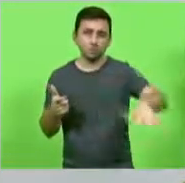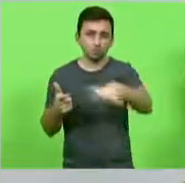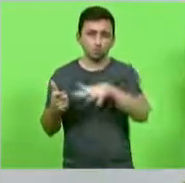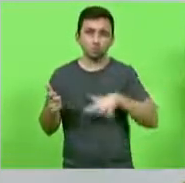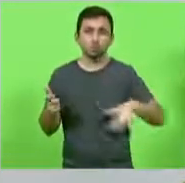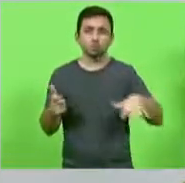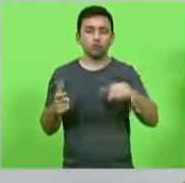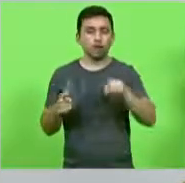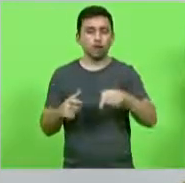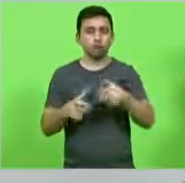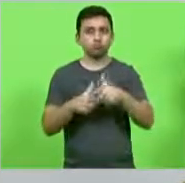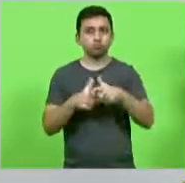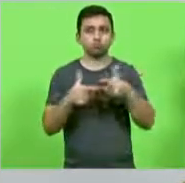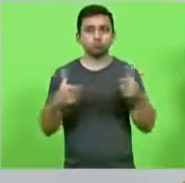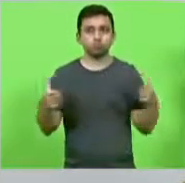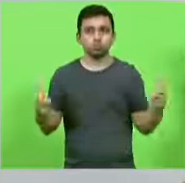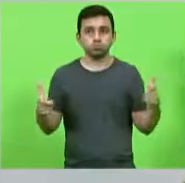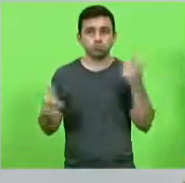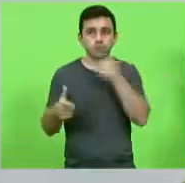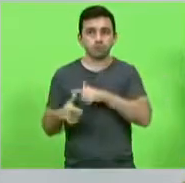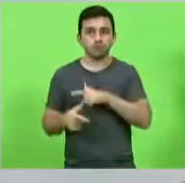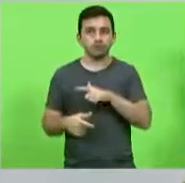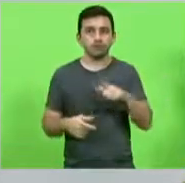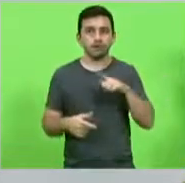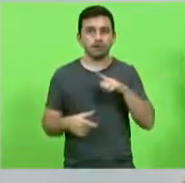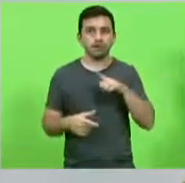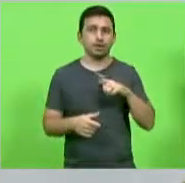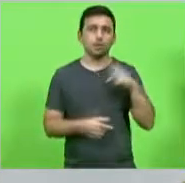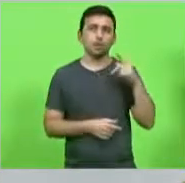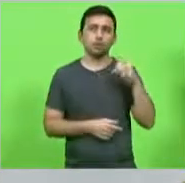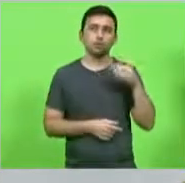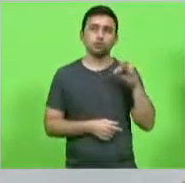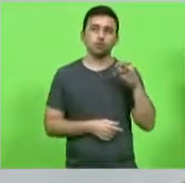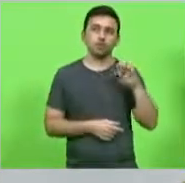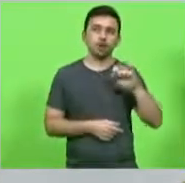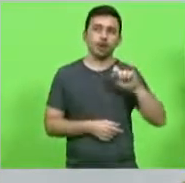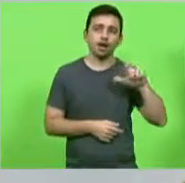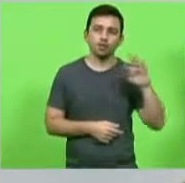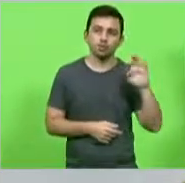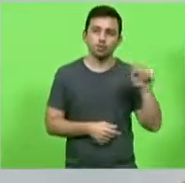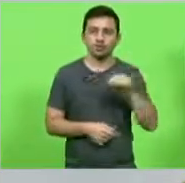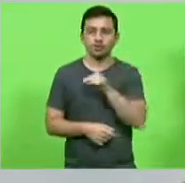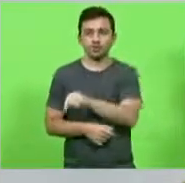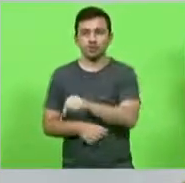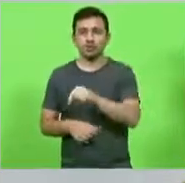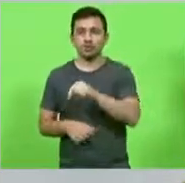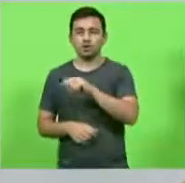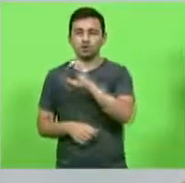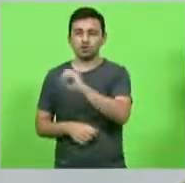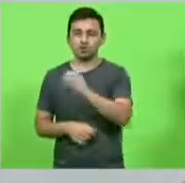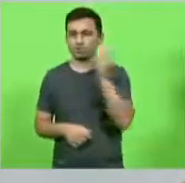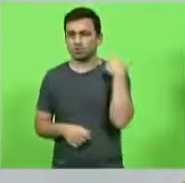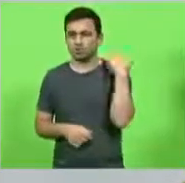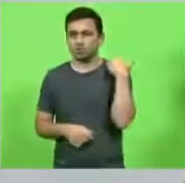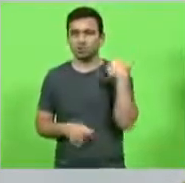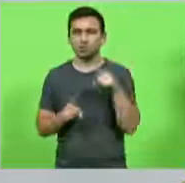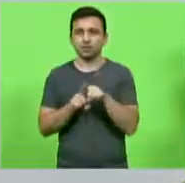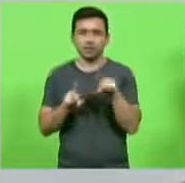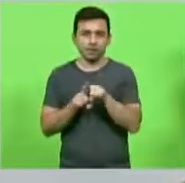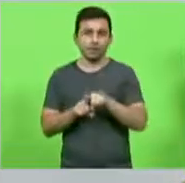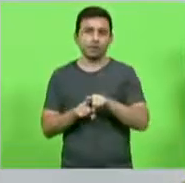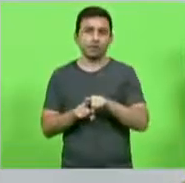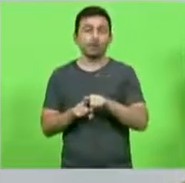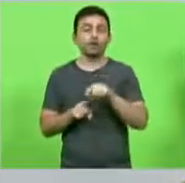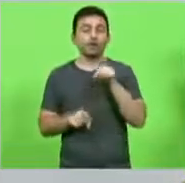Serra Catarinense que está Ponte Alta Correia Pinto Otacílio Costa e Palmeira e